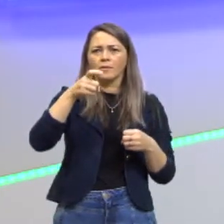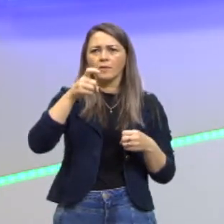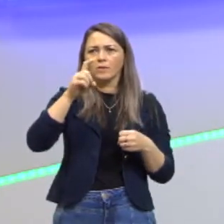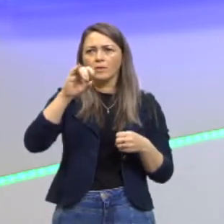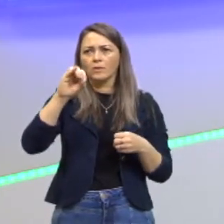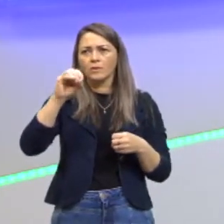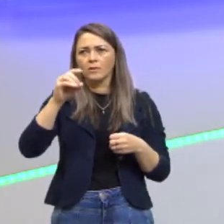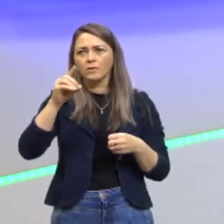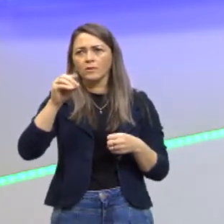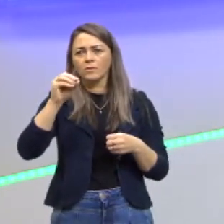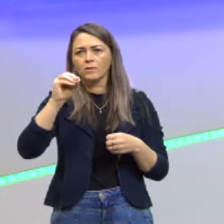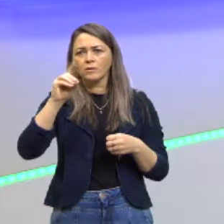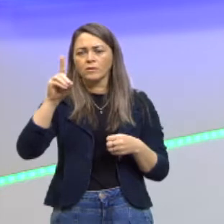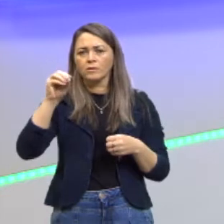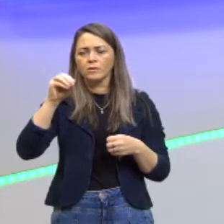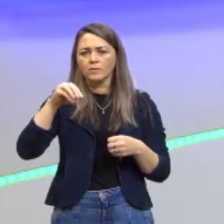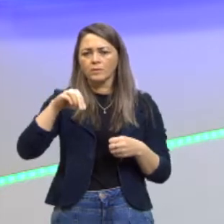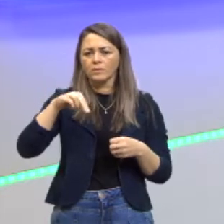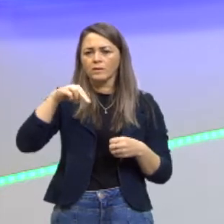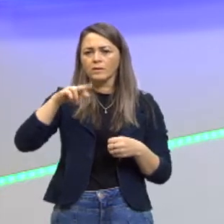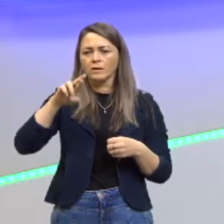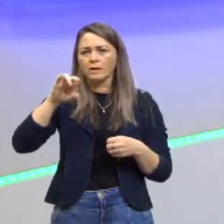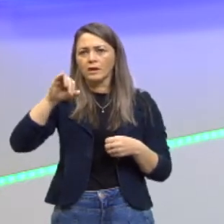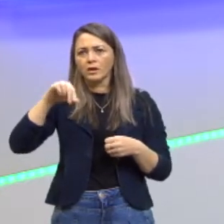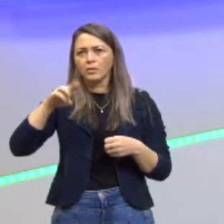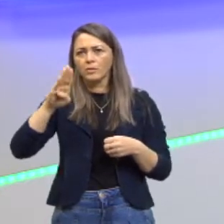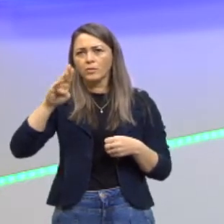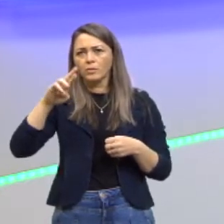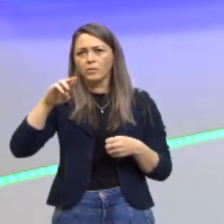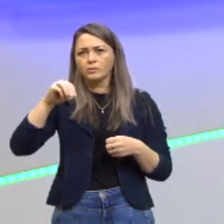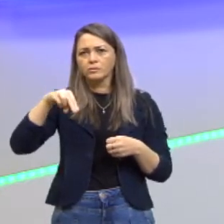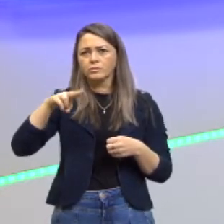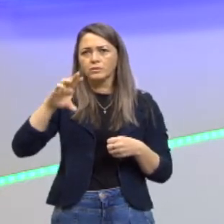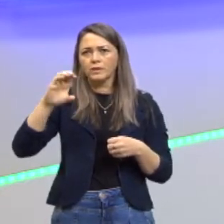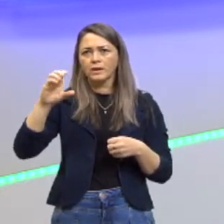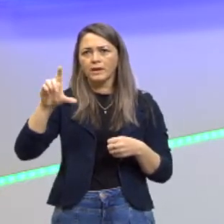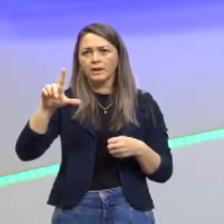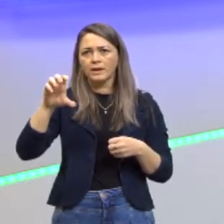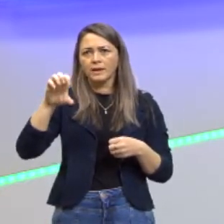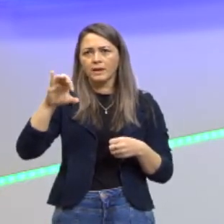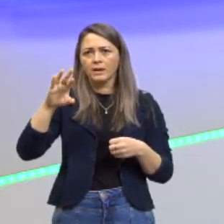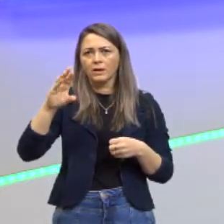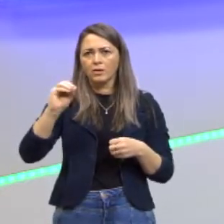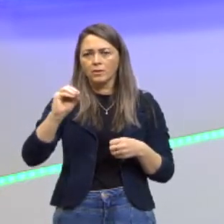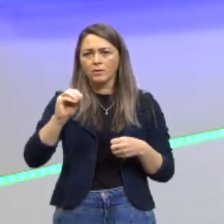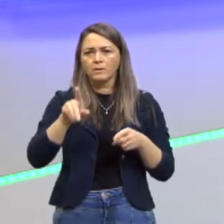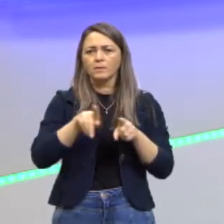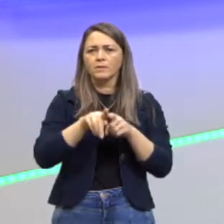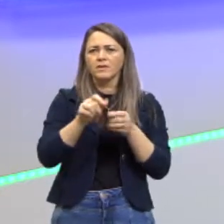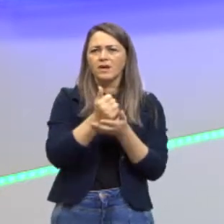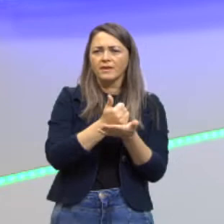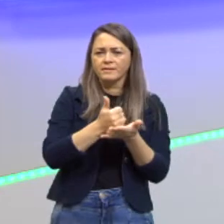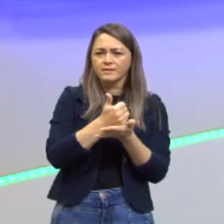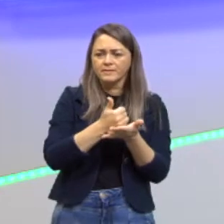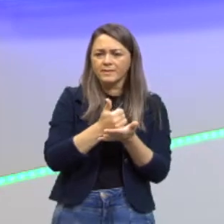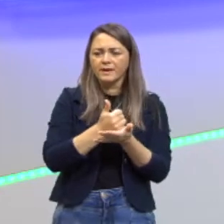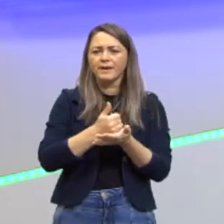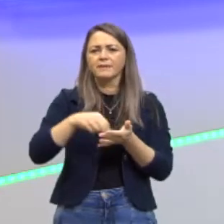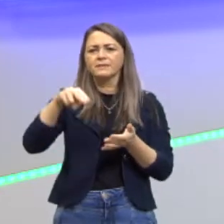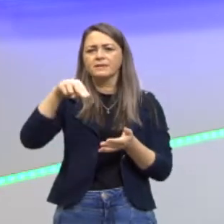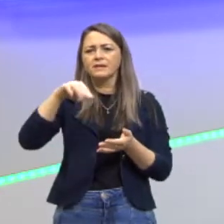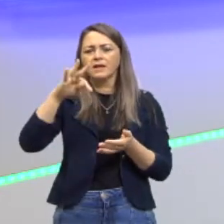RNA vai ser ácido ribonucleico. Além disso, as nossas bases nitrogenadas, lembra aquelas letrinhas?